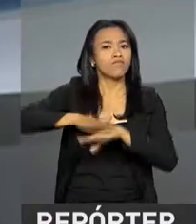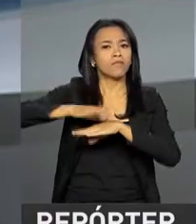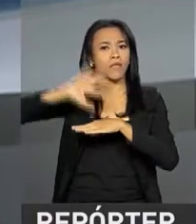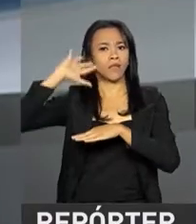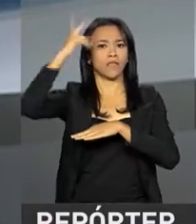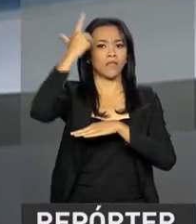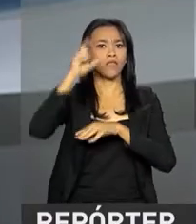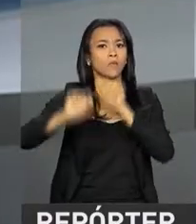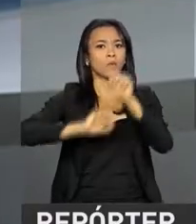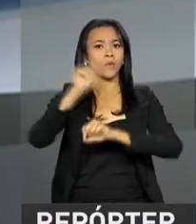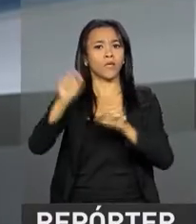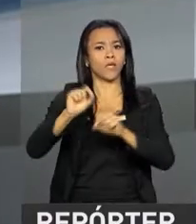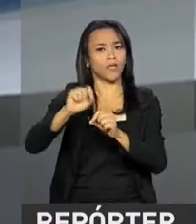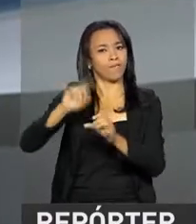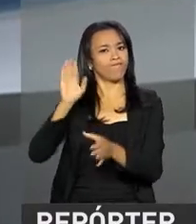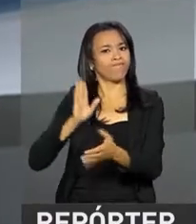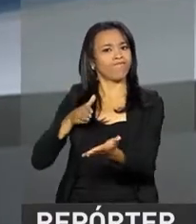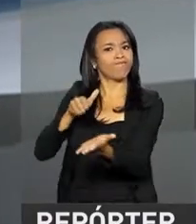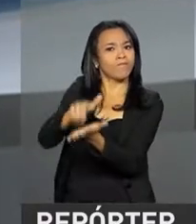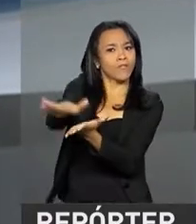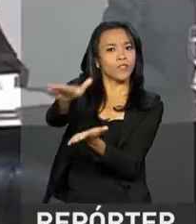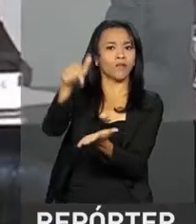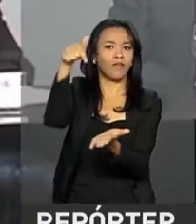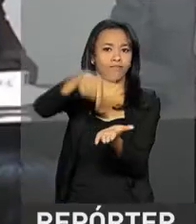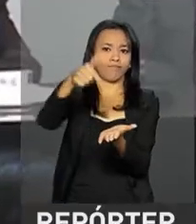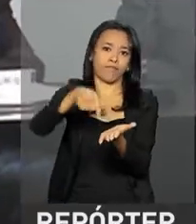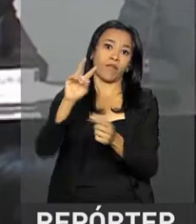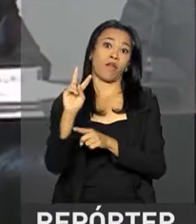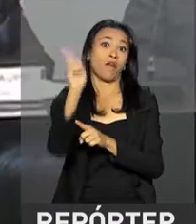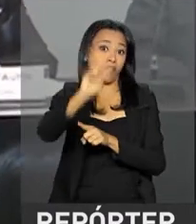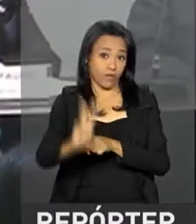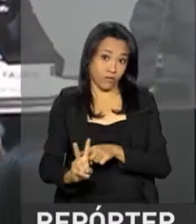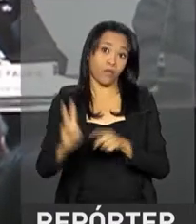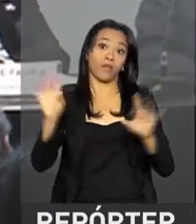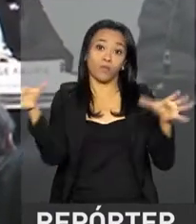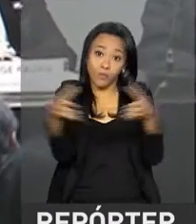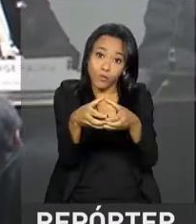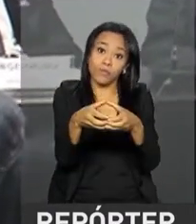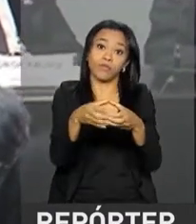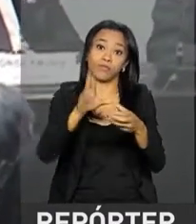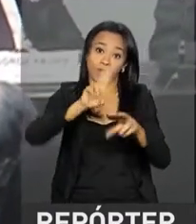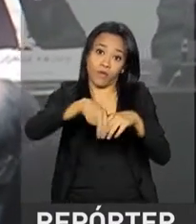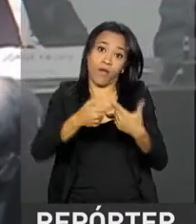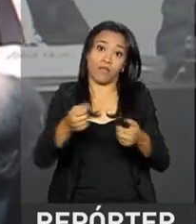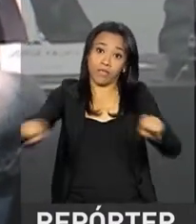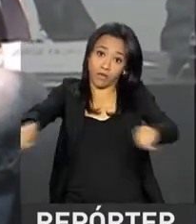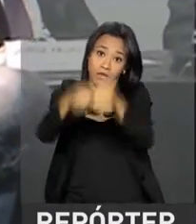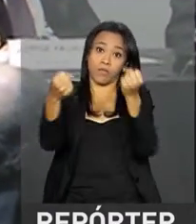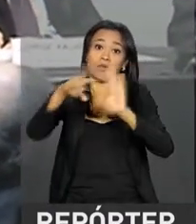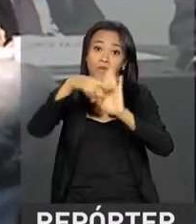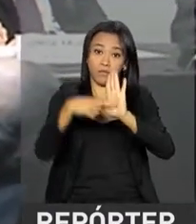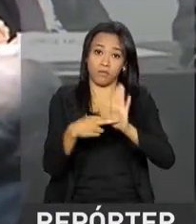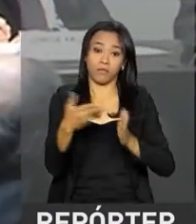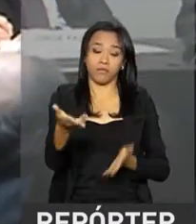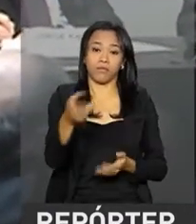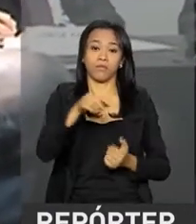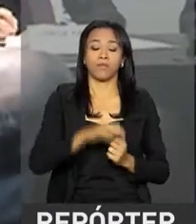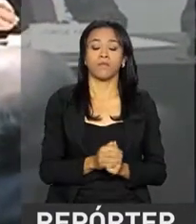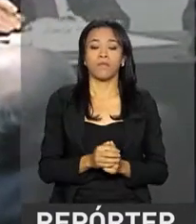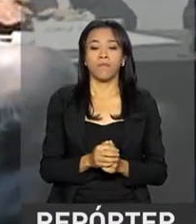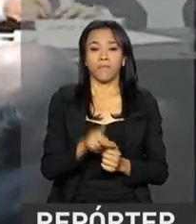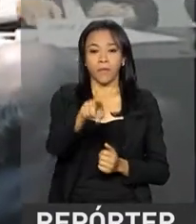unanimidade suspender a Venezuela do bloco por ruptura da ordem democrática. É um elemento